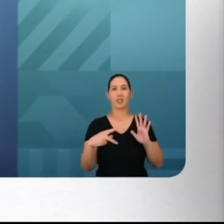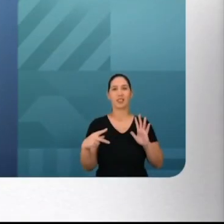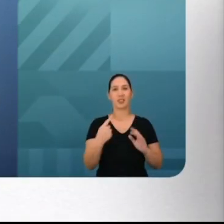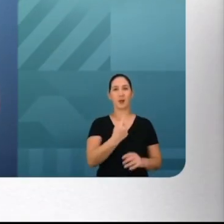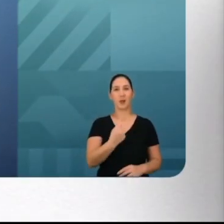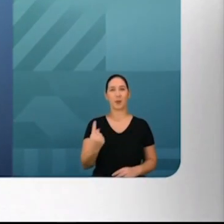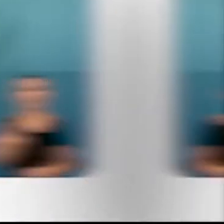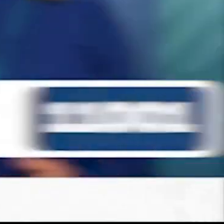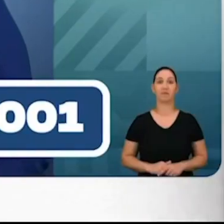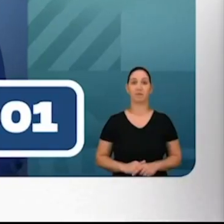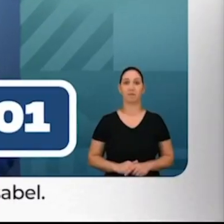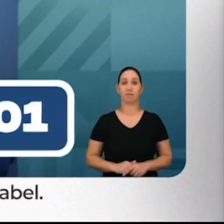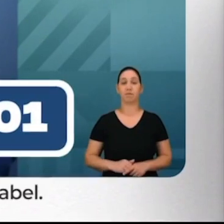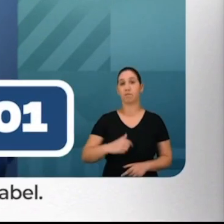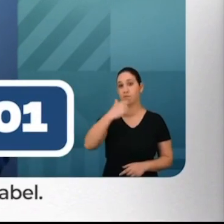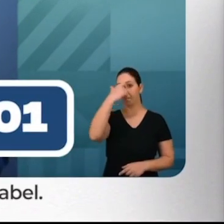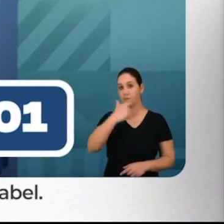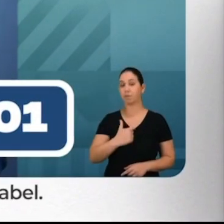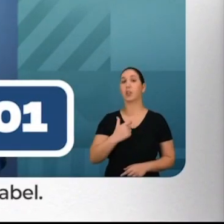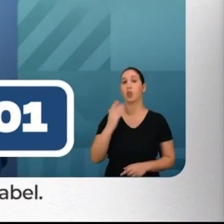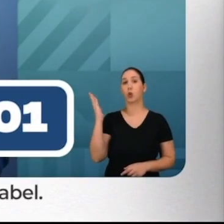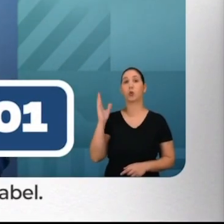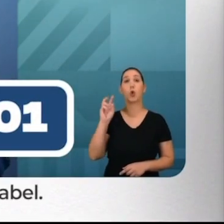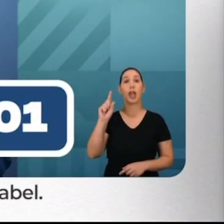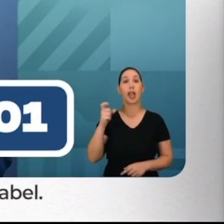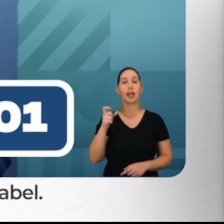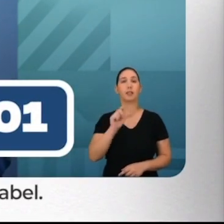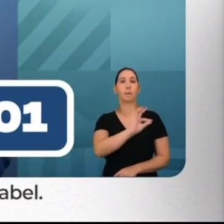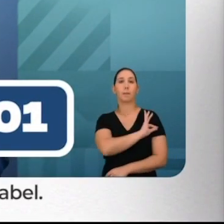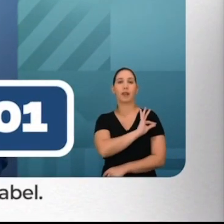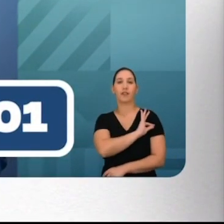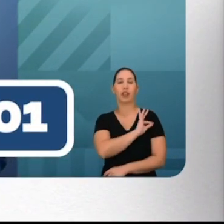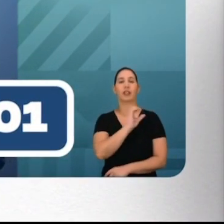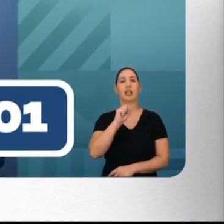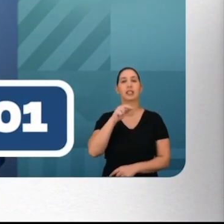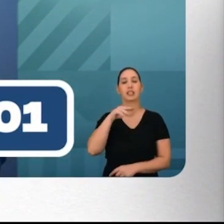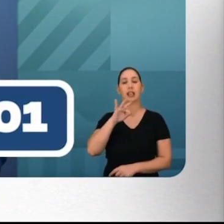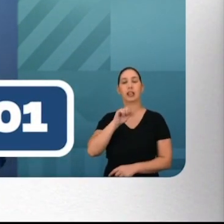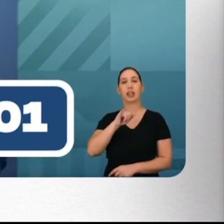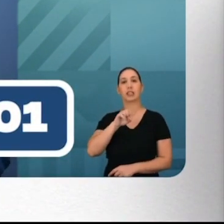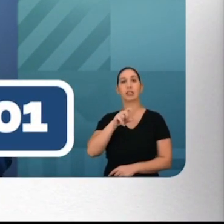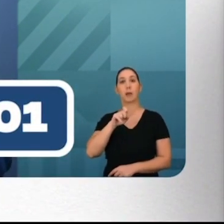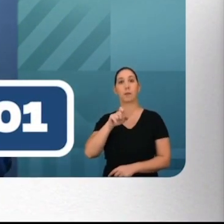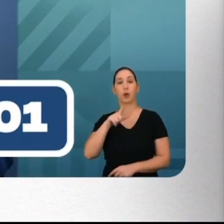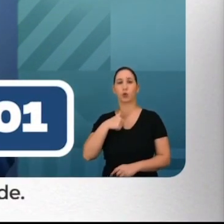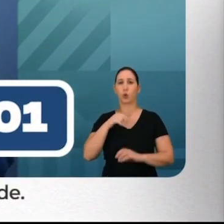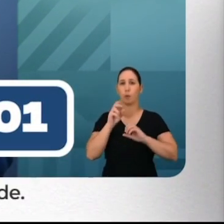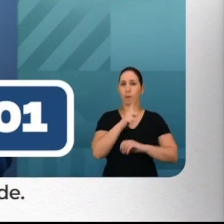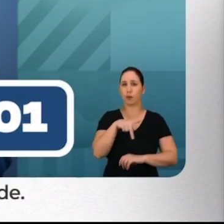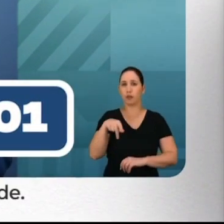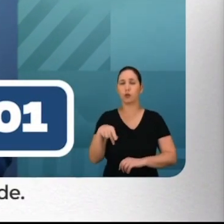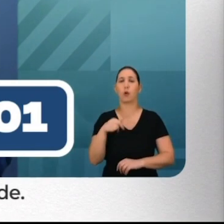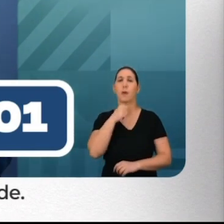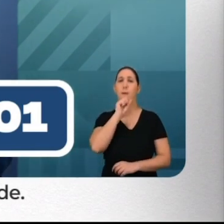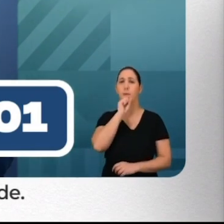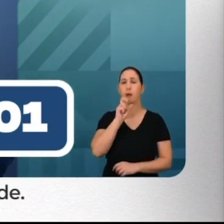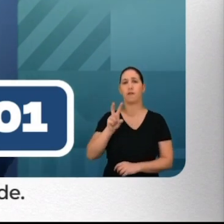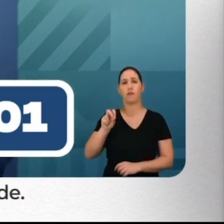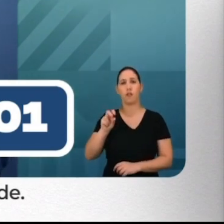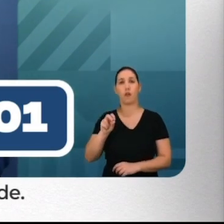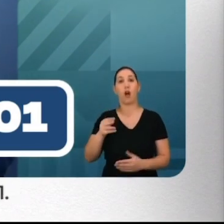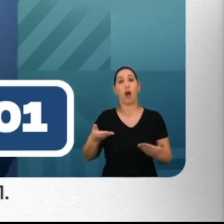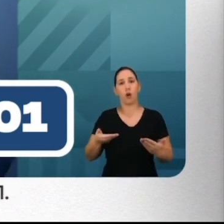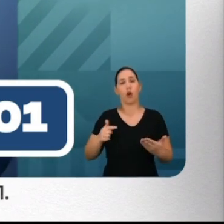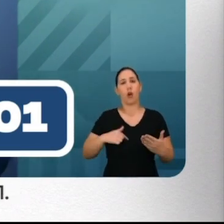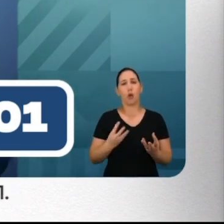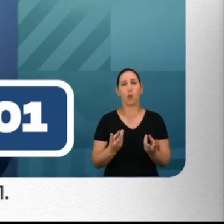Vote 11. Sou Fábia Porto, ex-prefeita de Santa Isabel. Educadora, mãe, avó. Lutarei por uma educação de